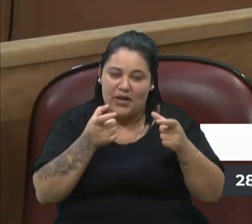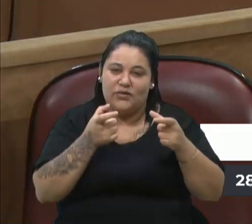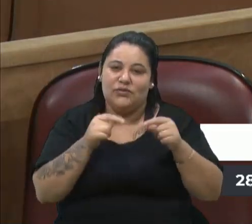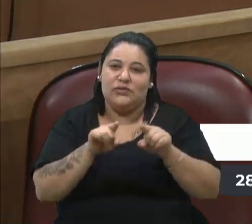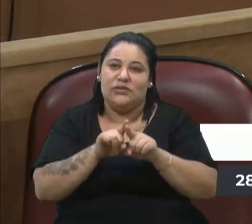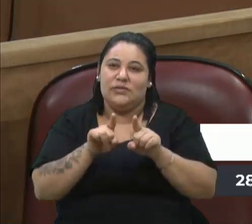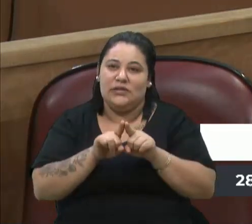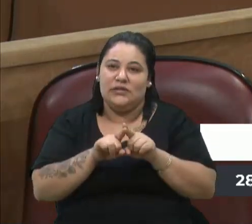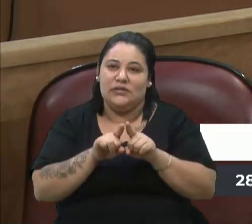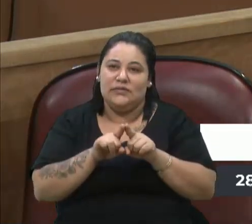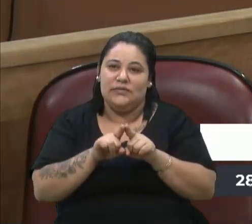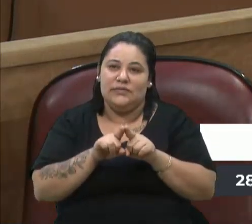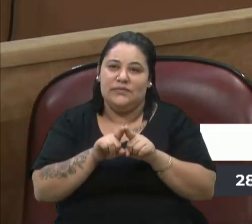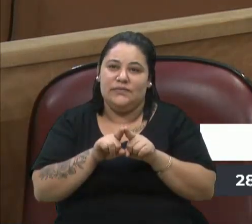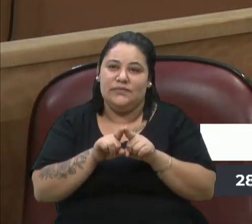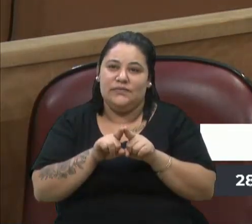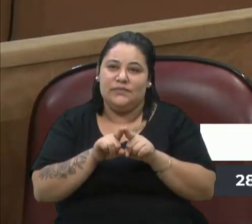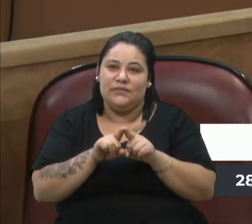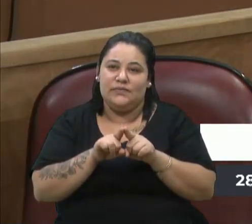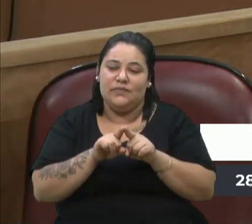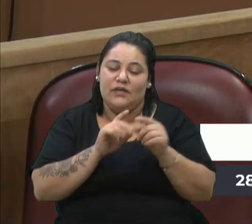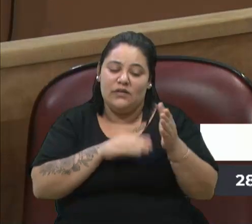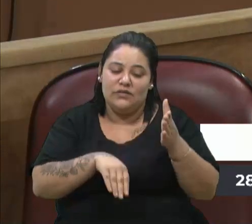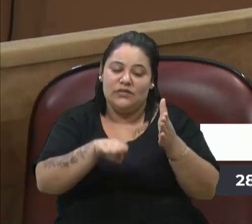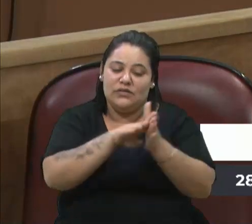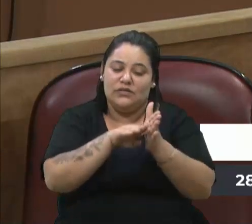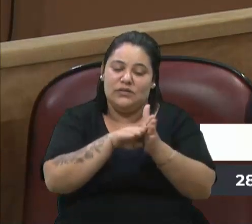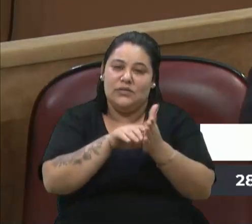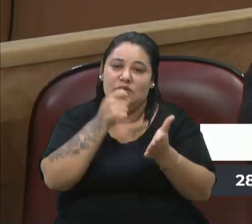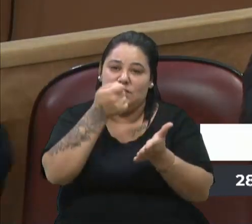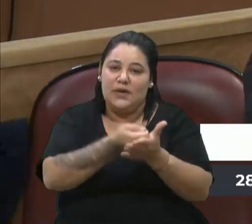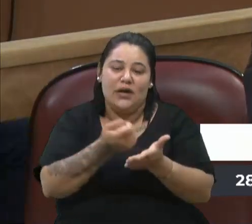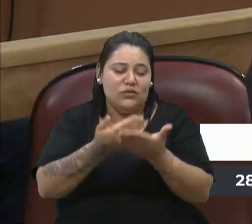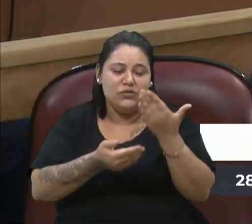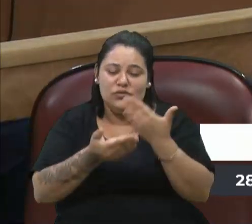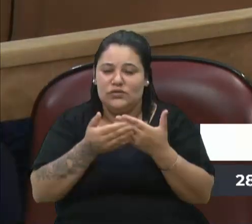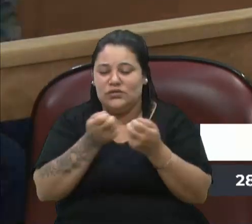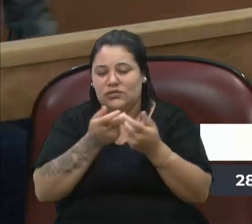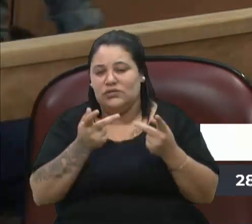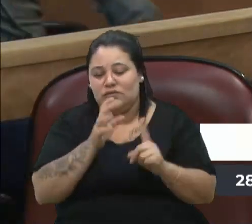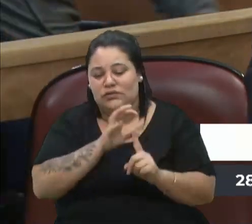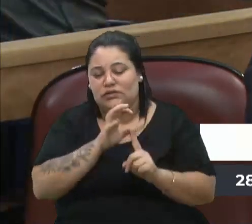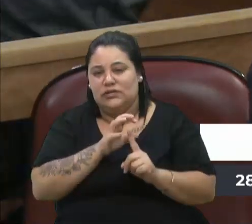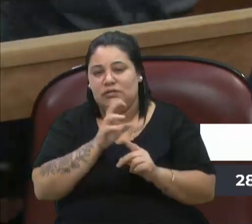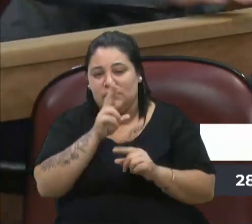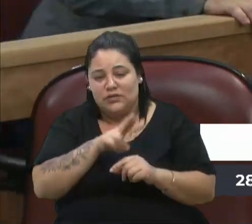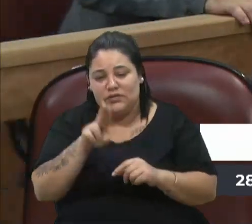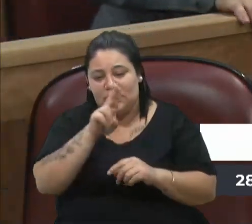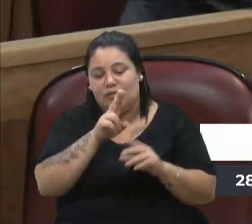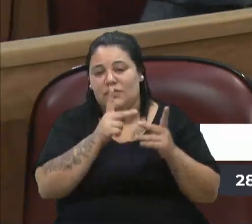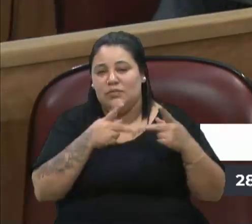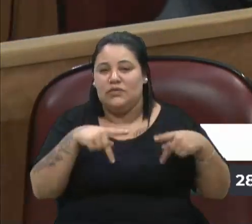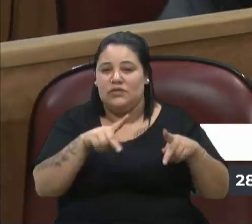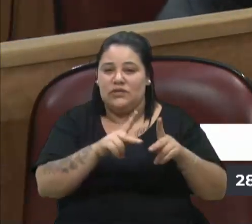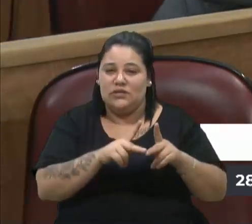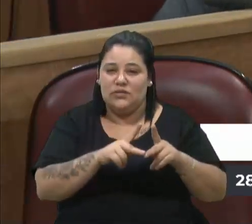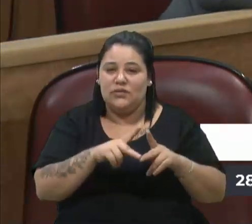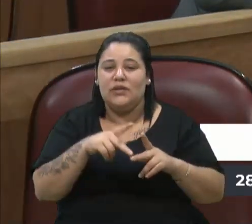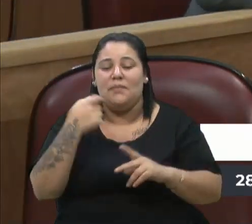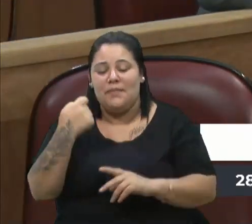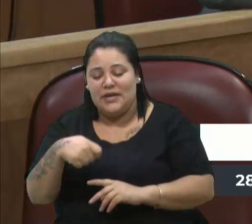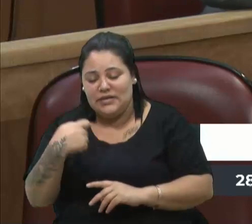estacionamento pago, tudo isso para usar para aquela população que mais